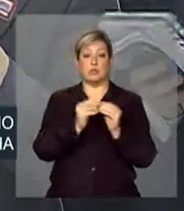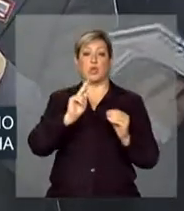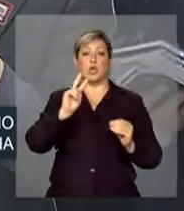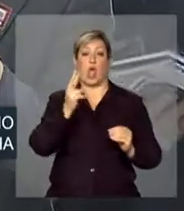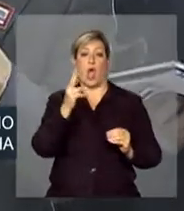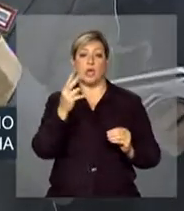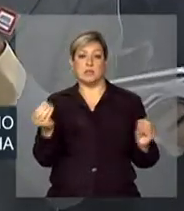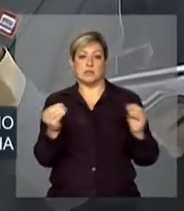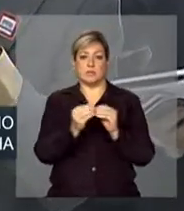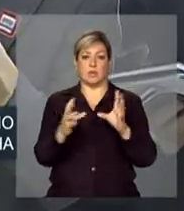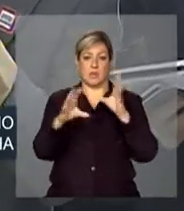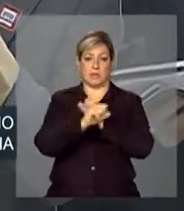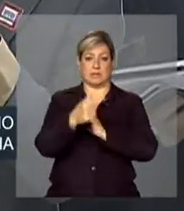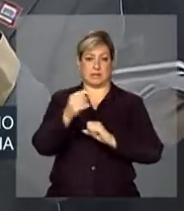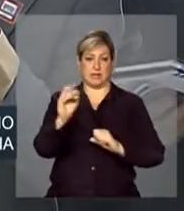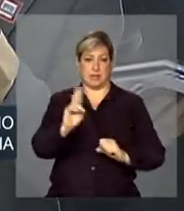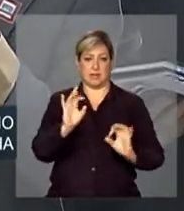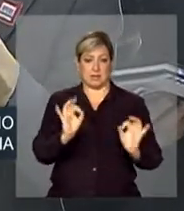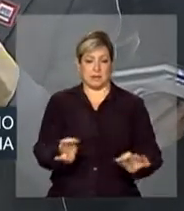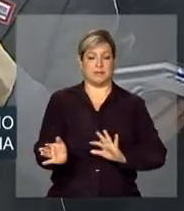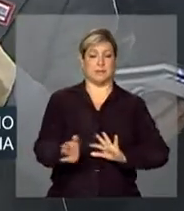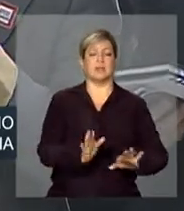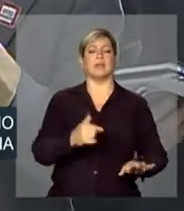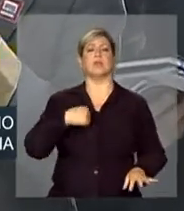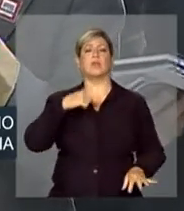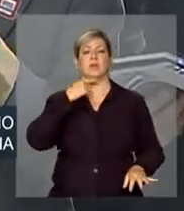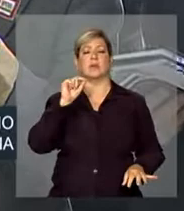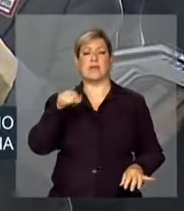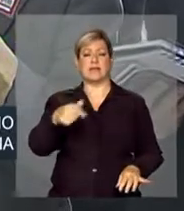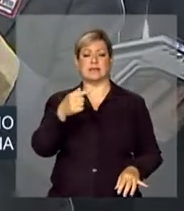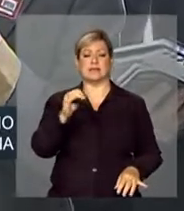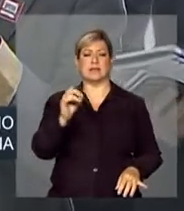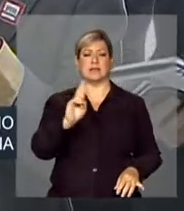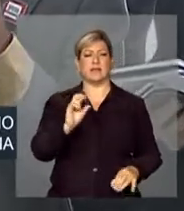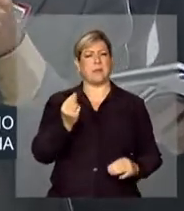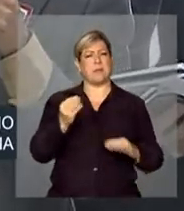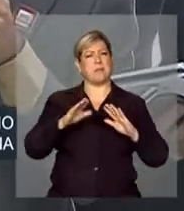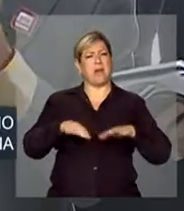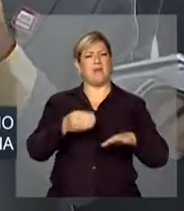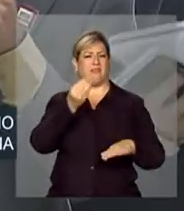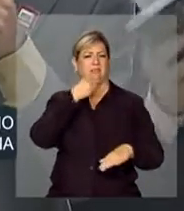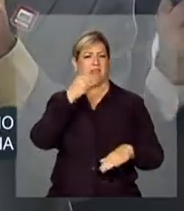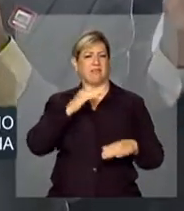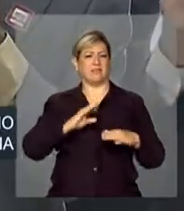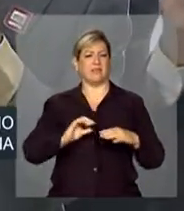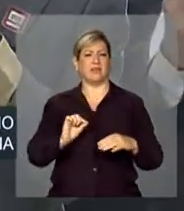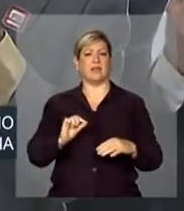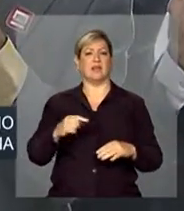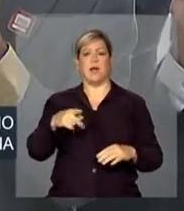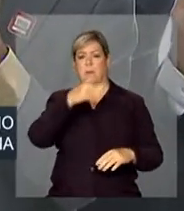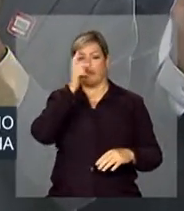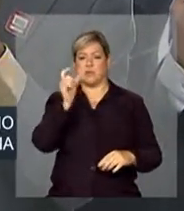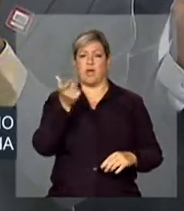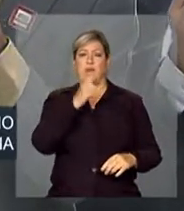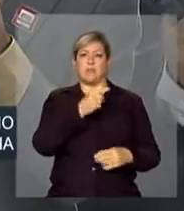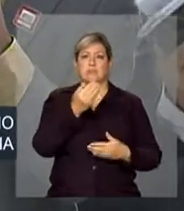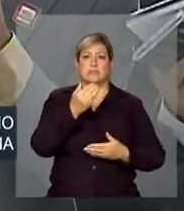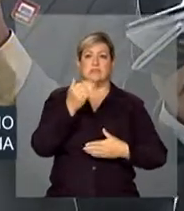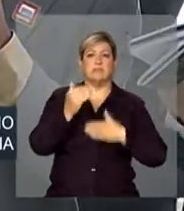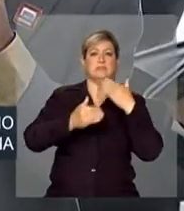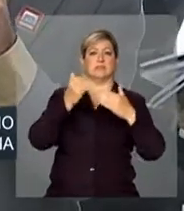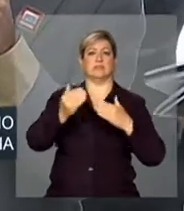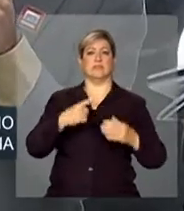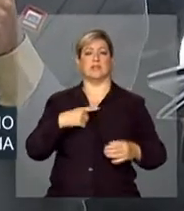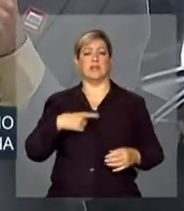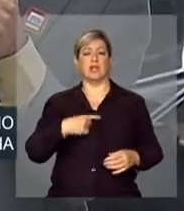atingir 70 reais. A minha dúvida é o seguinte, ministra. Esse patamar de 70 reais não é muito baixo? Para a gente considerar que uma pessoa saiu da extrema pobreza,